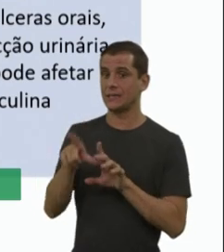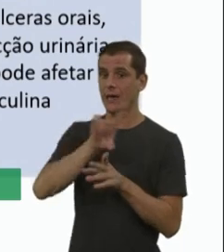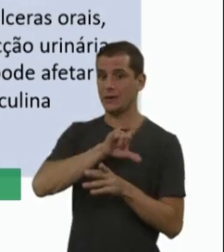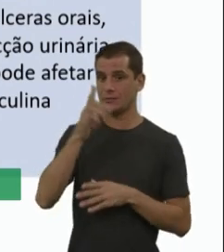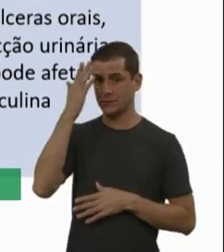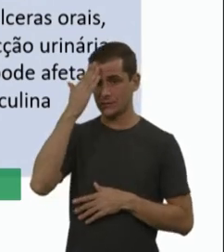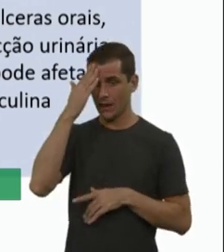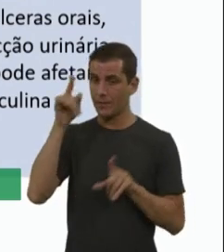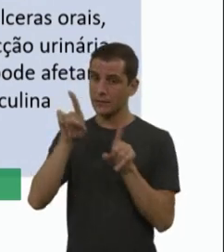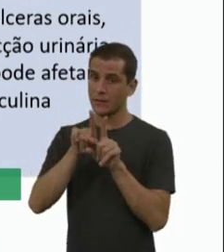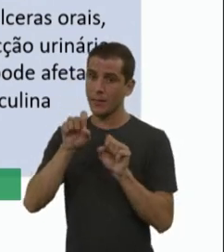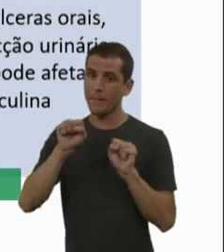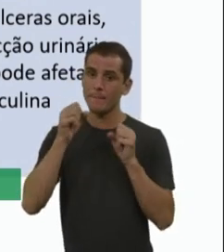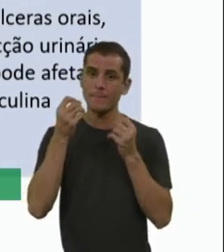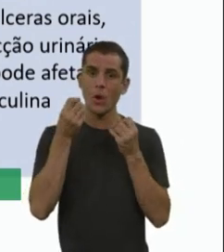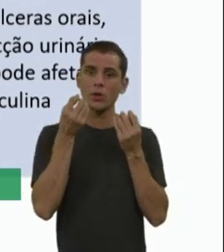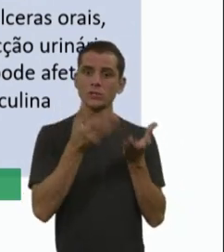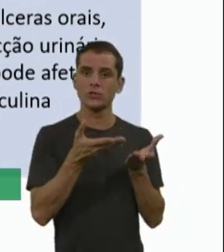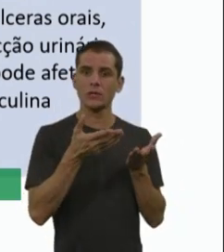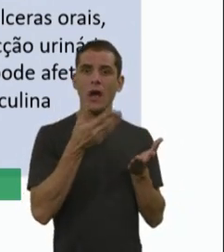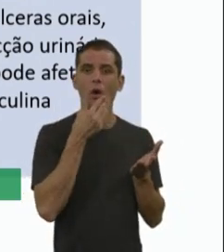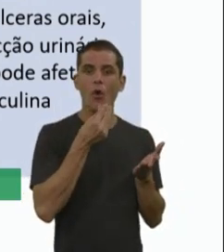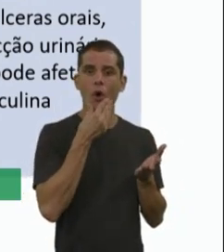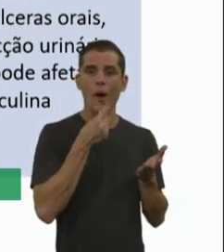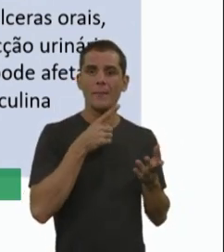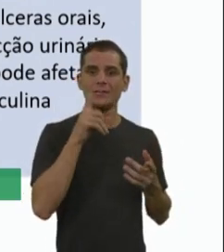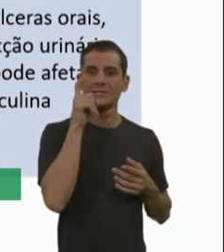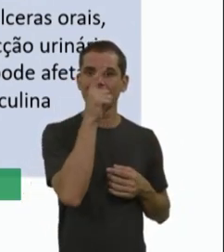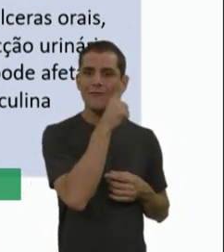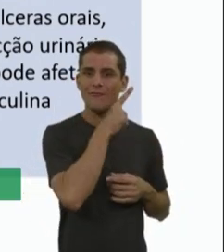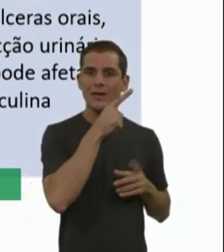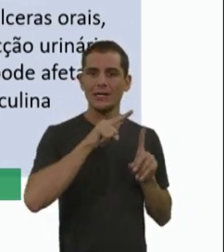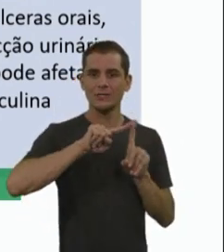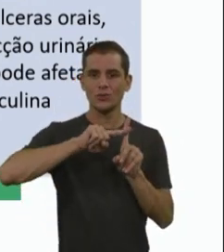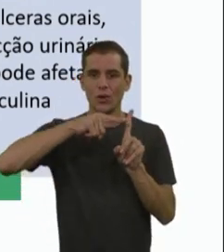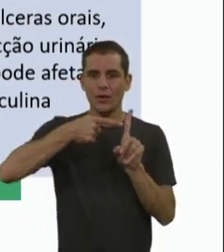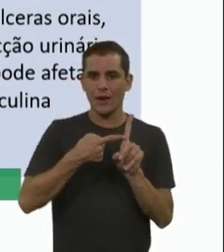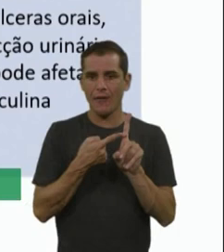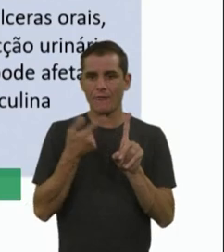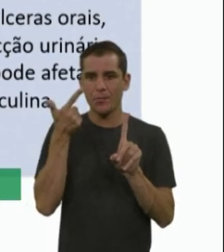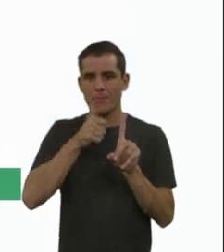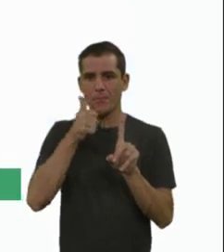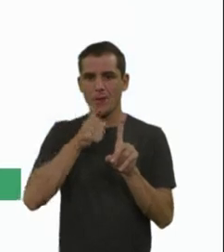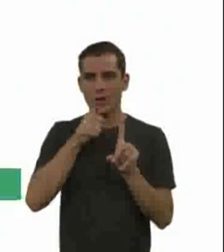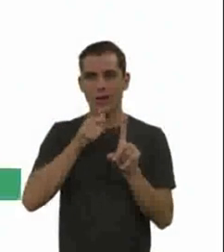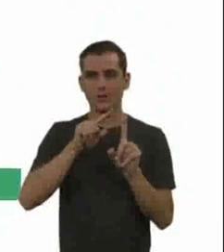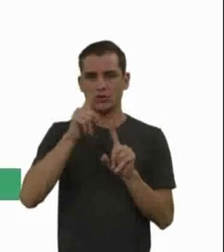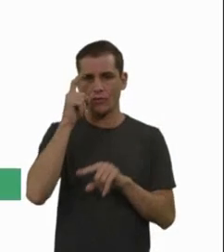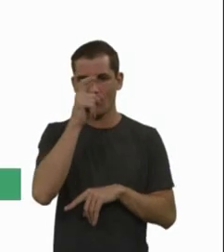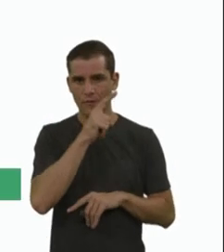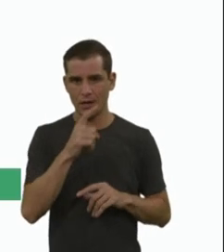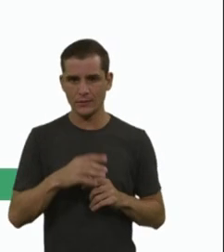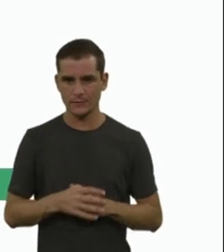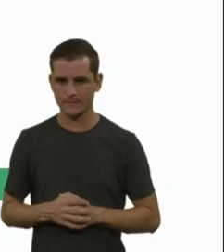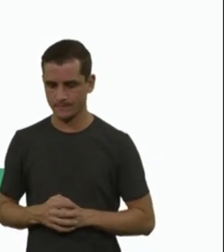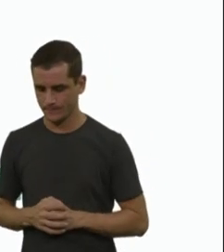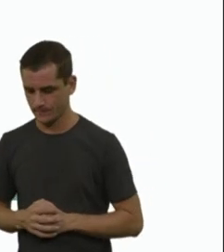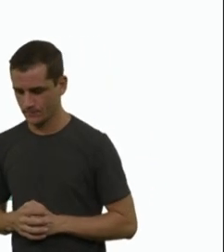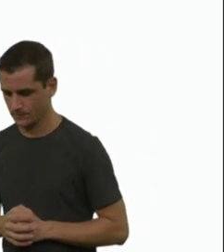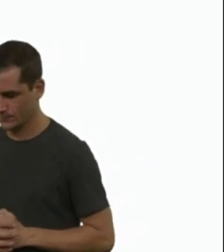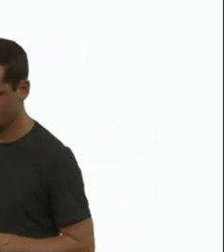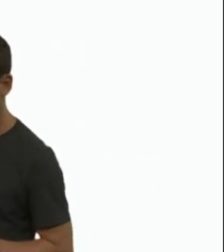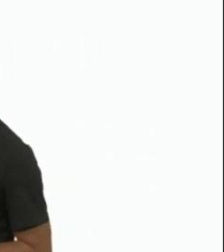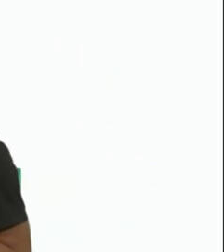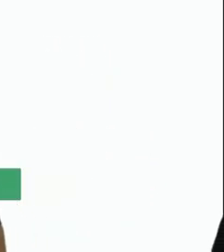fertilidade masculina, embora isso seja transitório, né, enquanto o paciente fizer uso do tratamento. Esse estudo eu acho